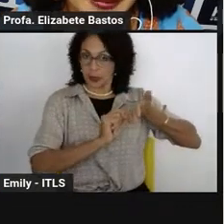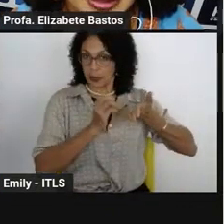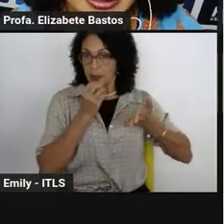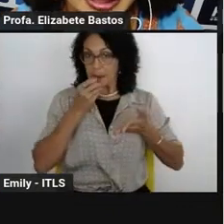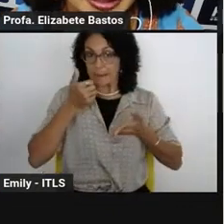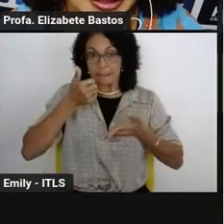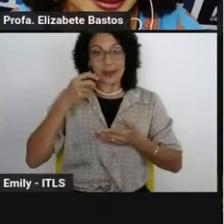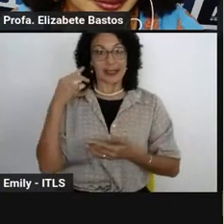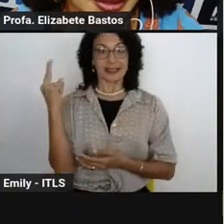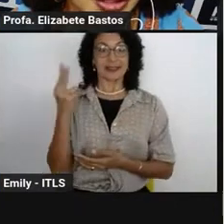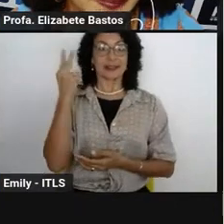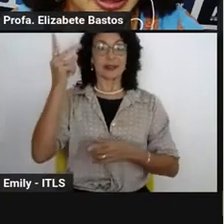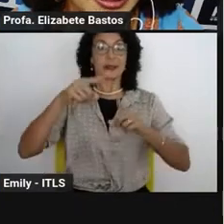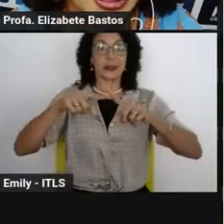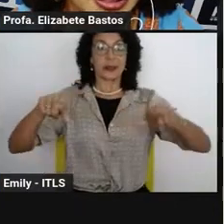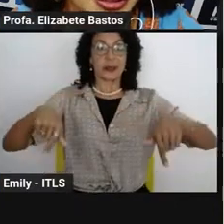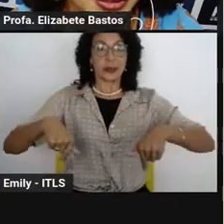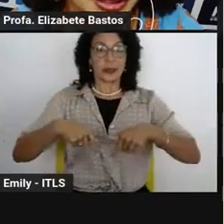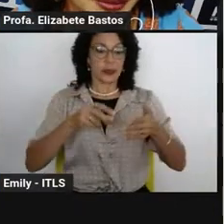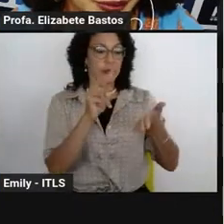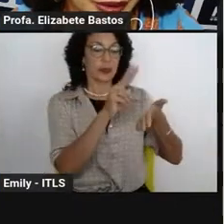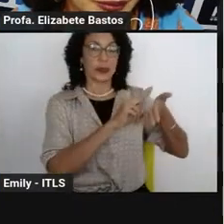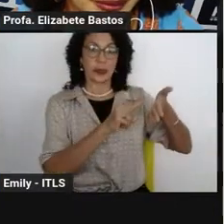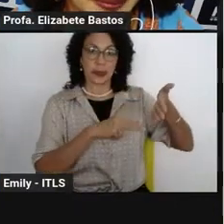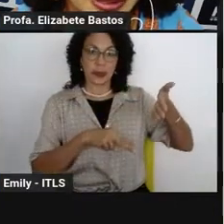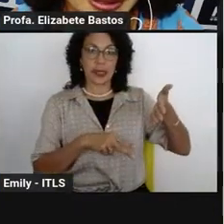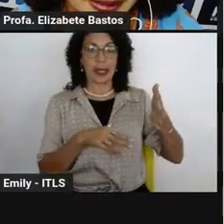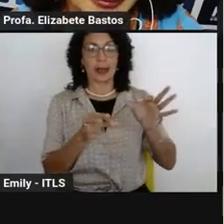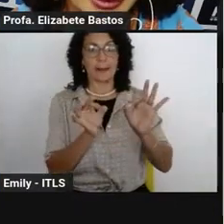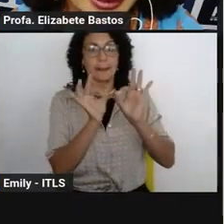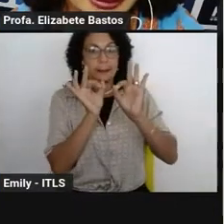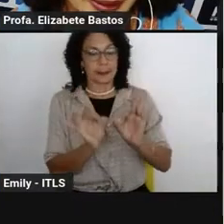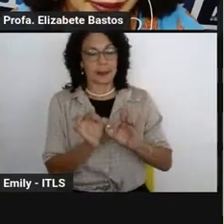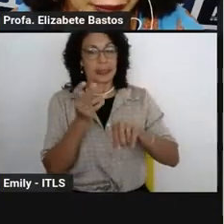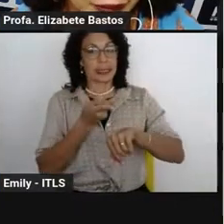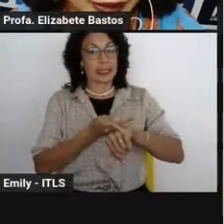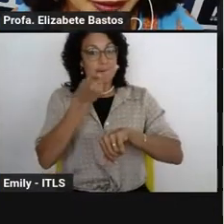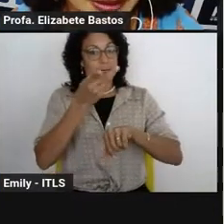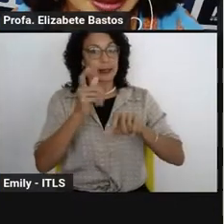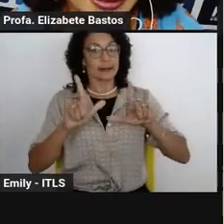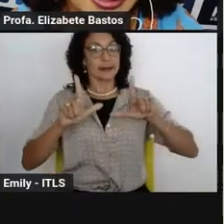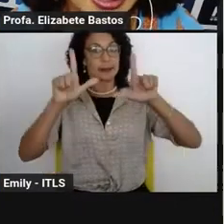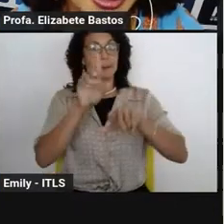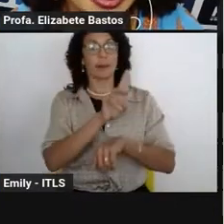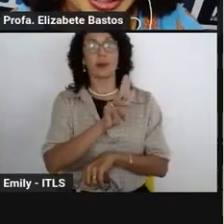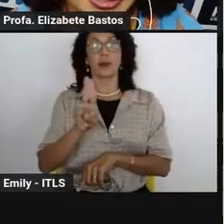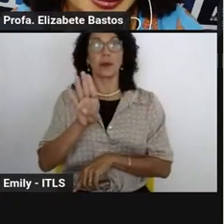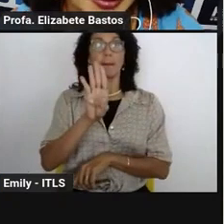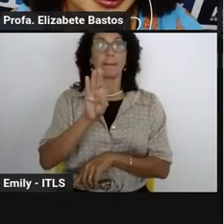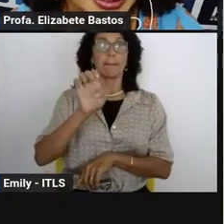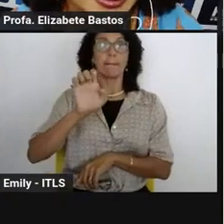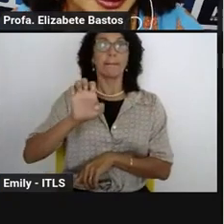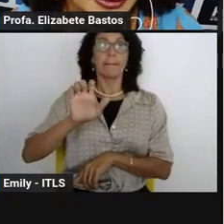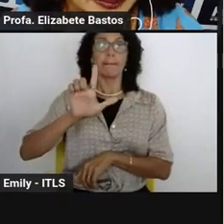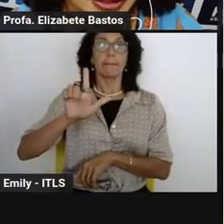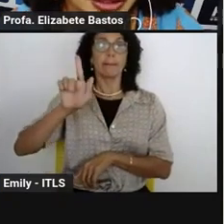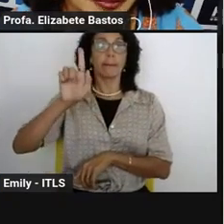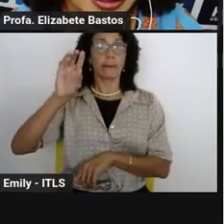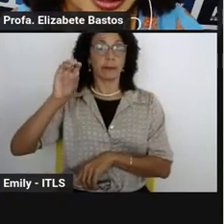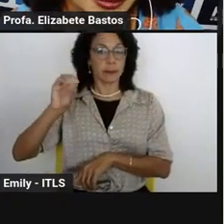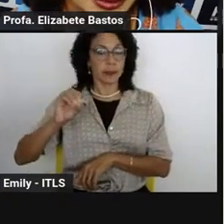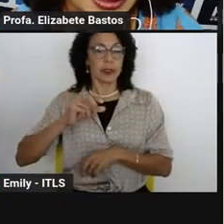uma sala de leitura chamada de cantinho de leitura com premiação da Belgo. Então, assim, diferentes movimentos na